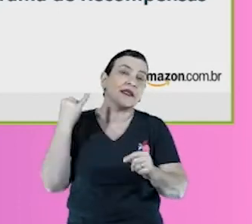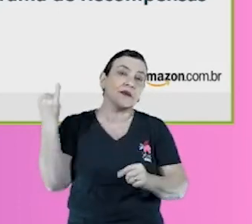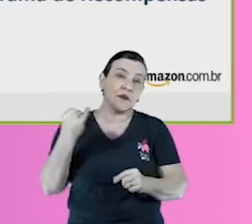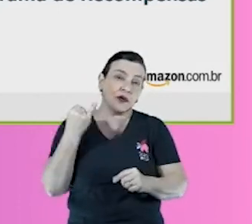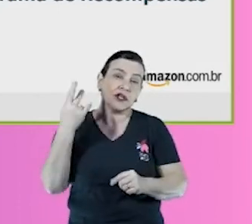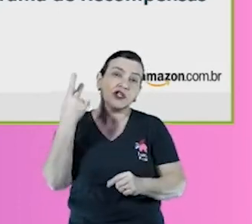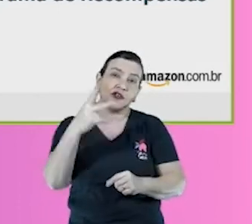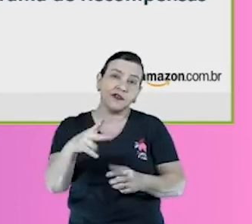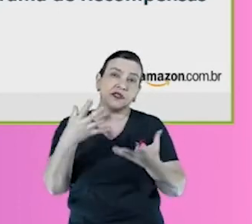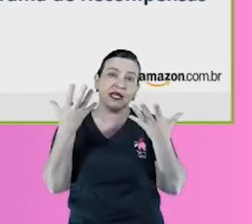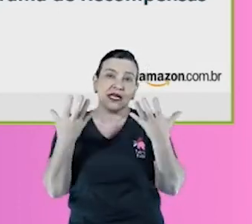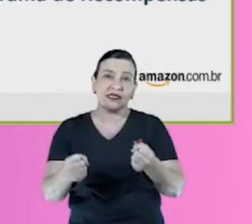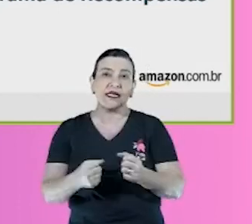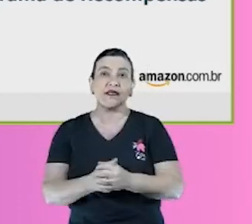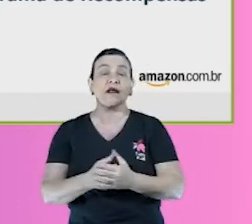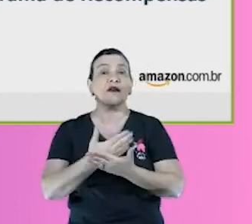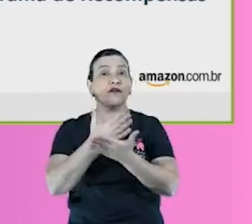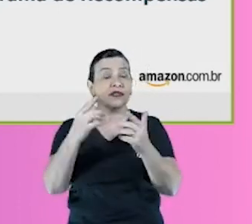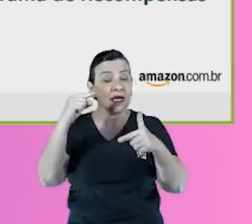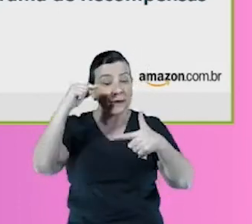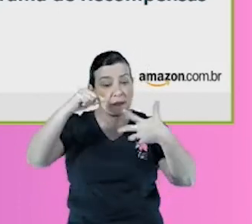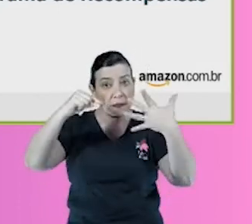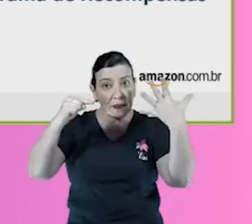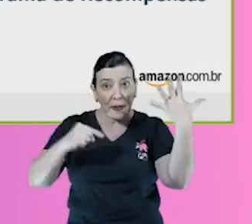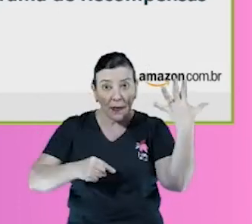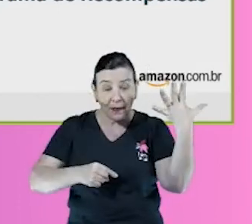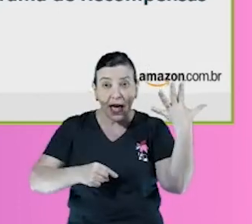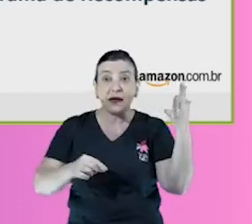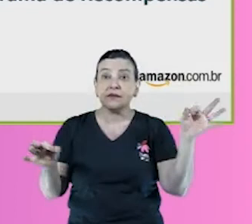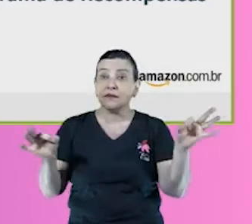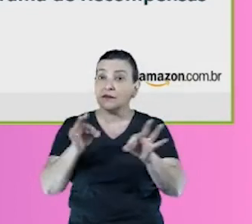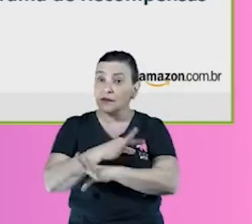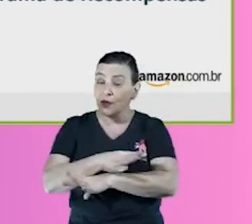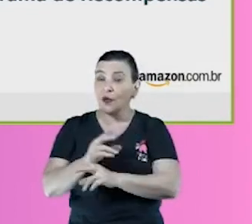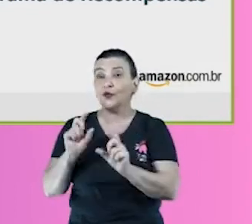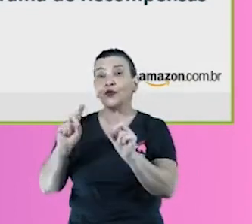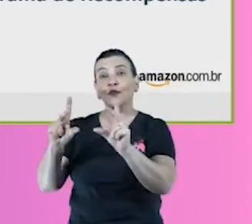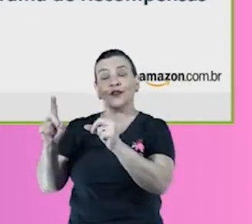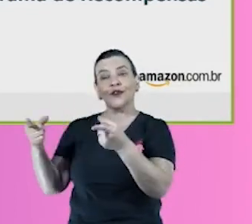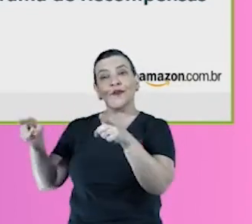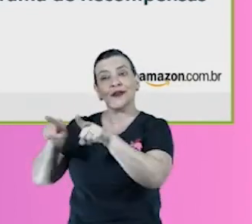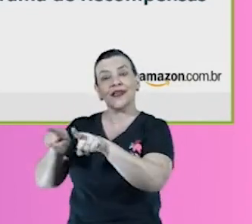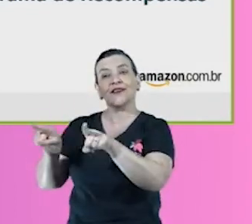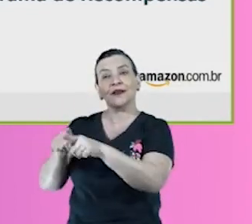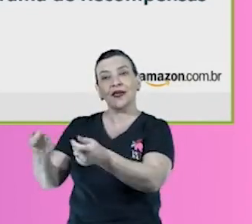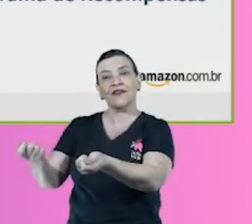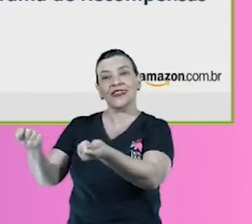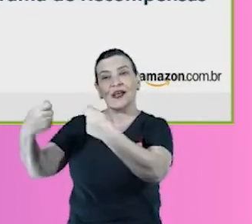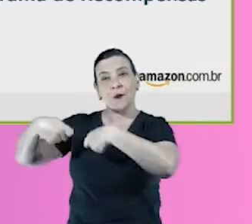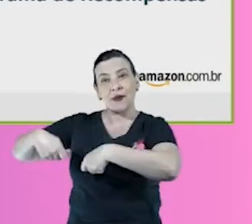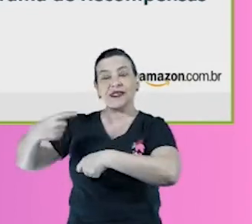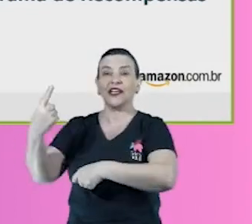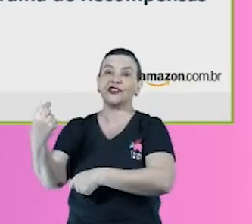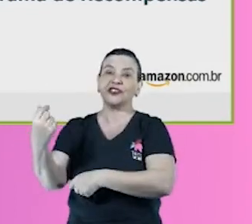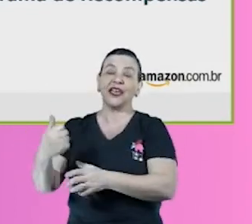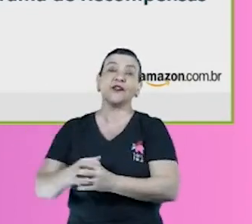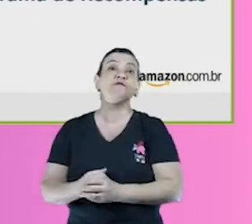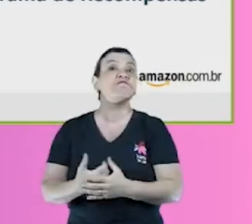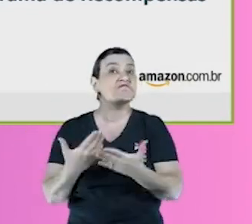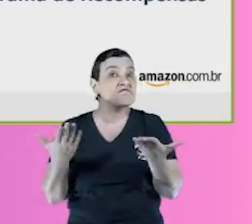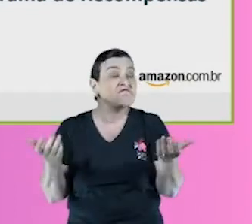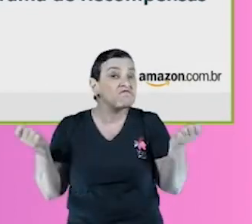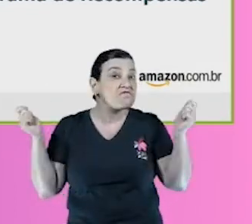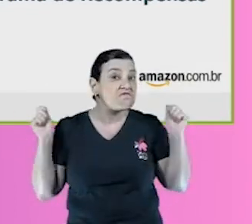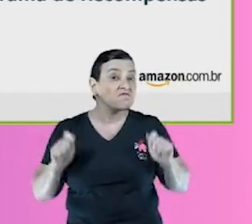vez você cumprindo essa tarefa, o vendedor parceiro vai ser recompensado em dinheiro por essas ações. Então, essa é uma forma de